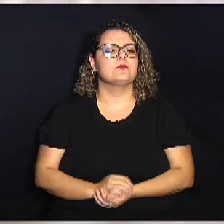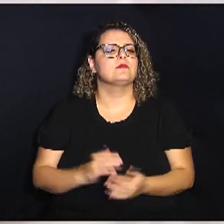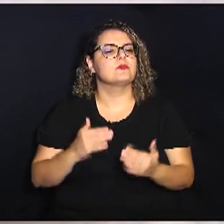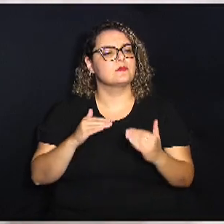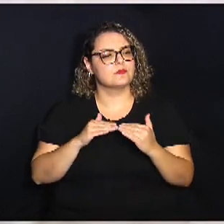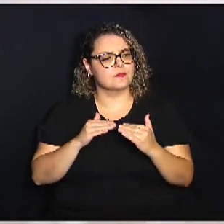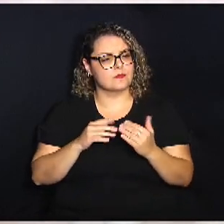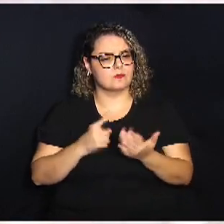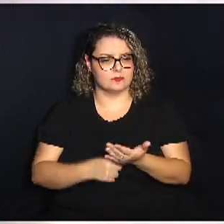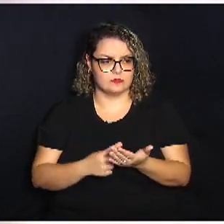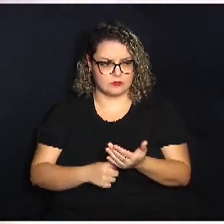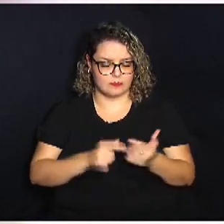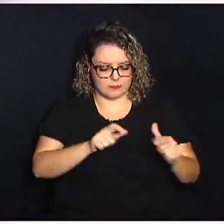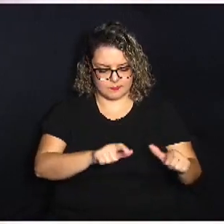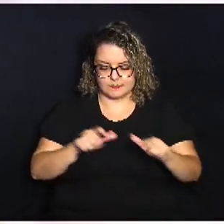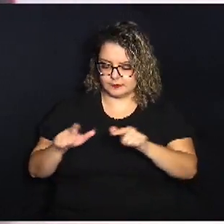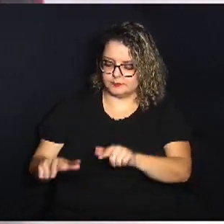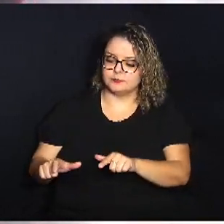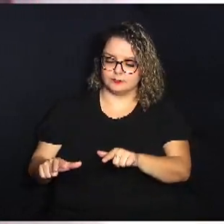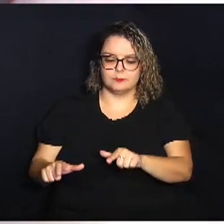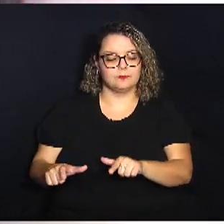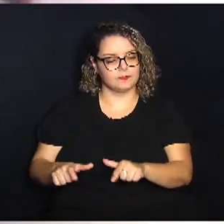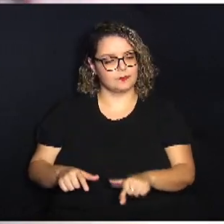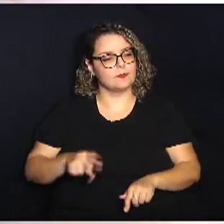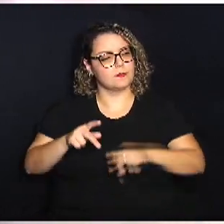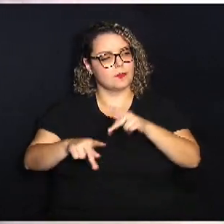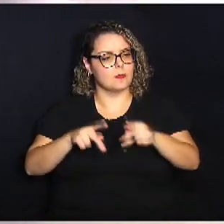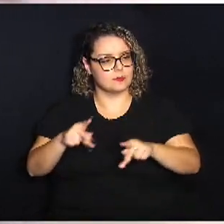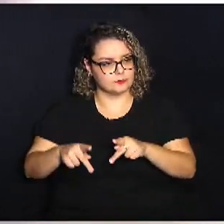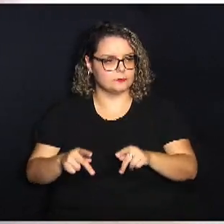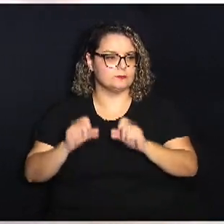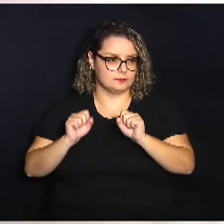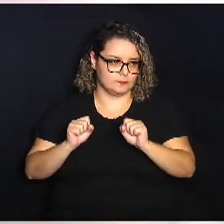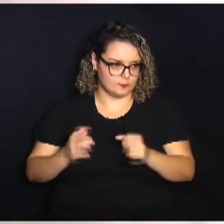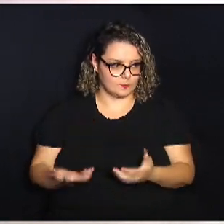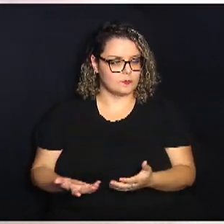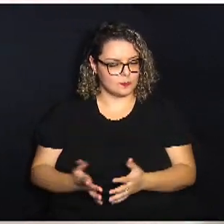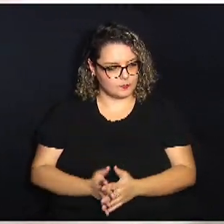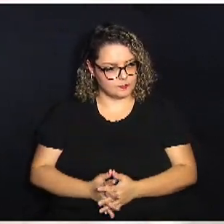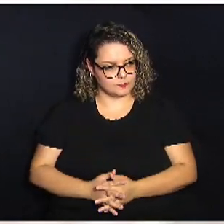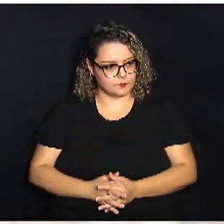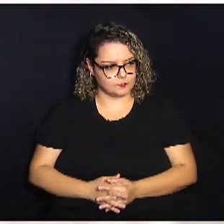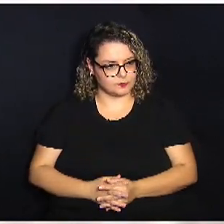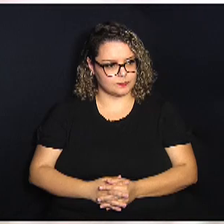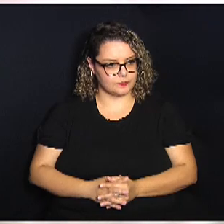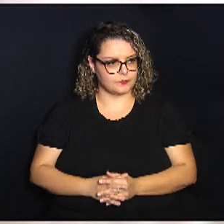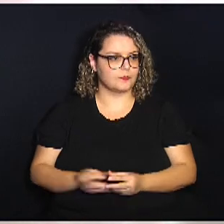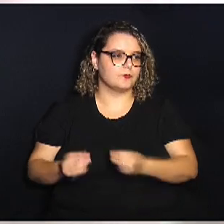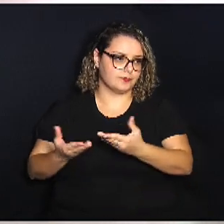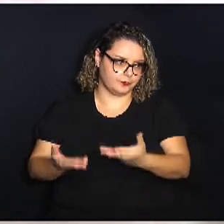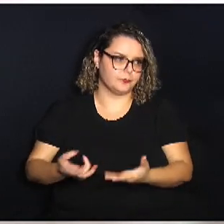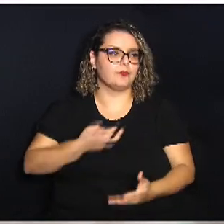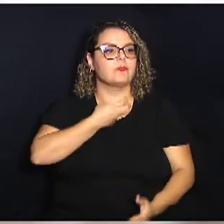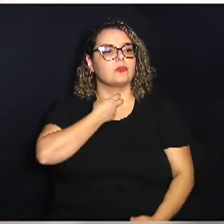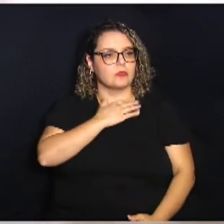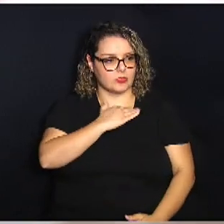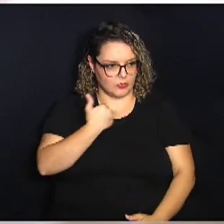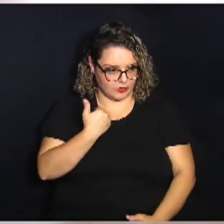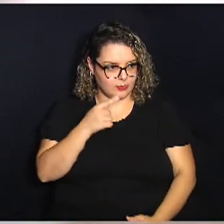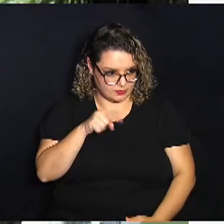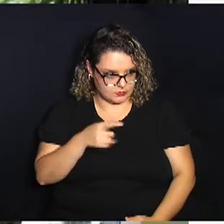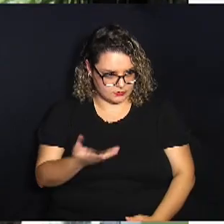favor, os dois pontos para que a população possa aí entregar os morcegos mortos, né?